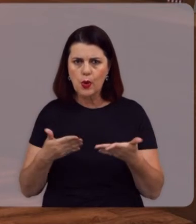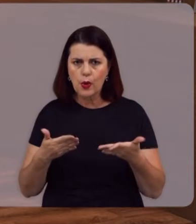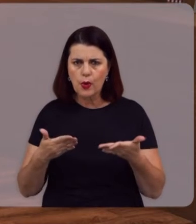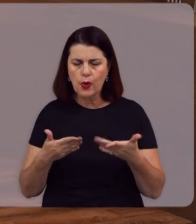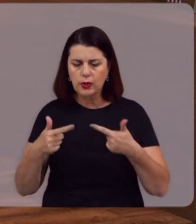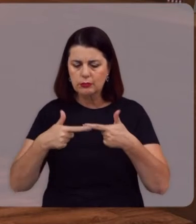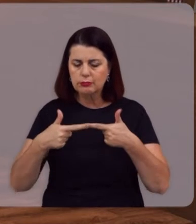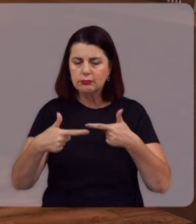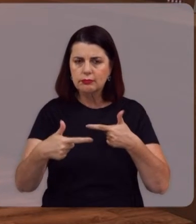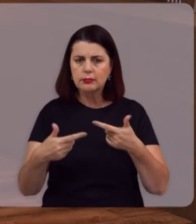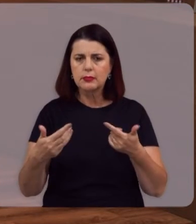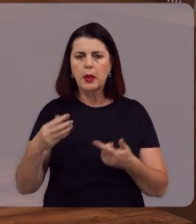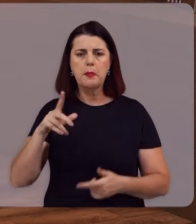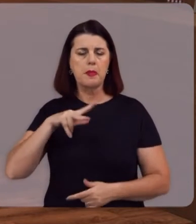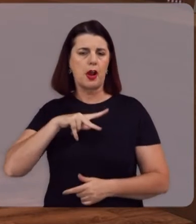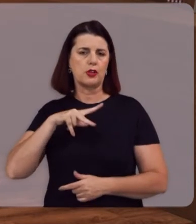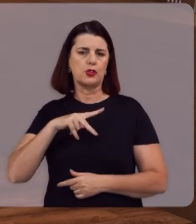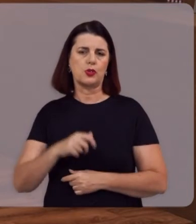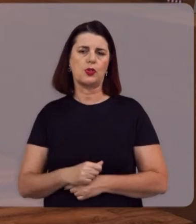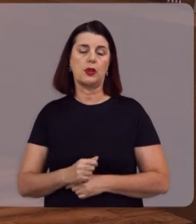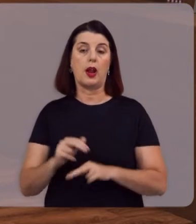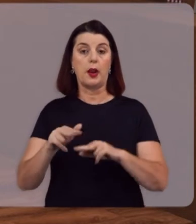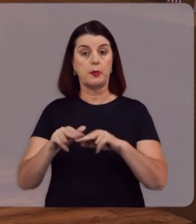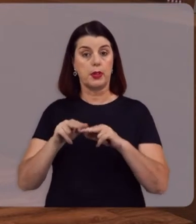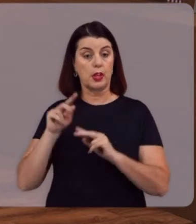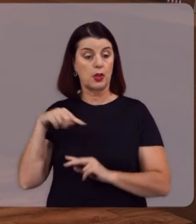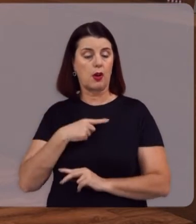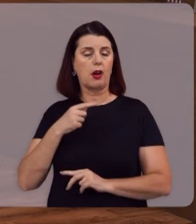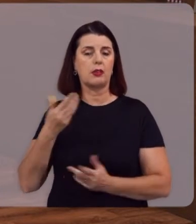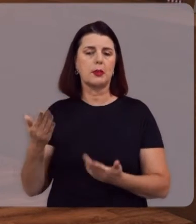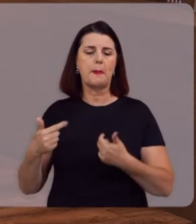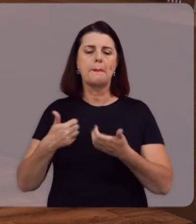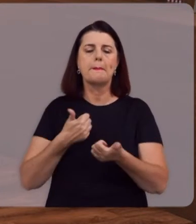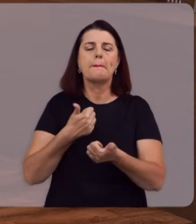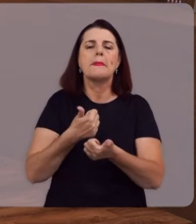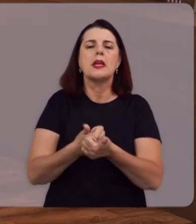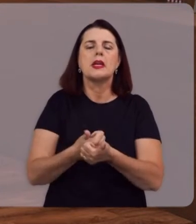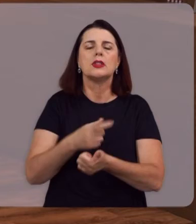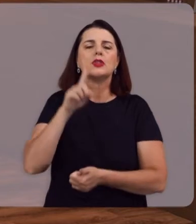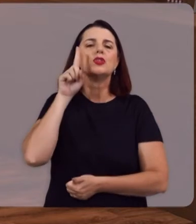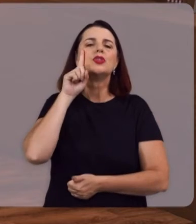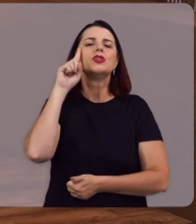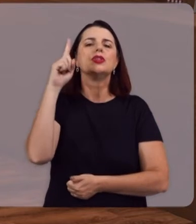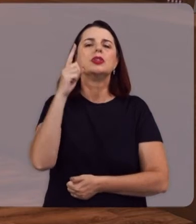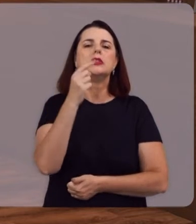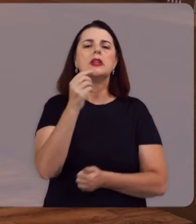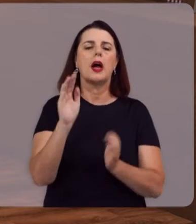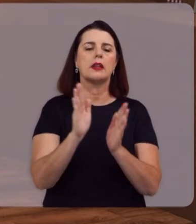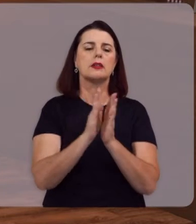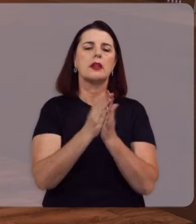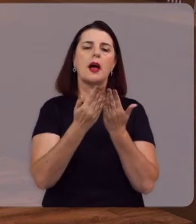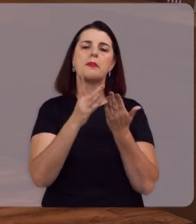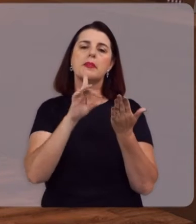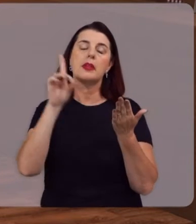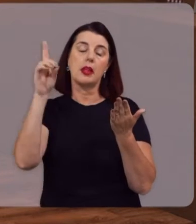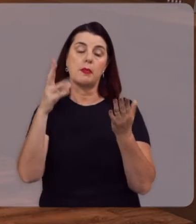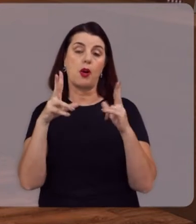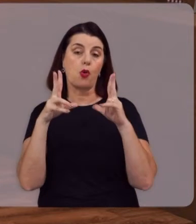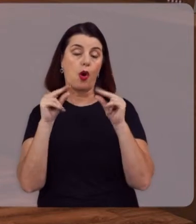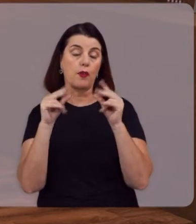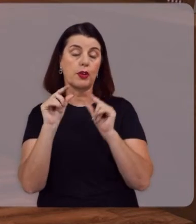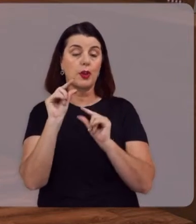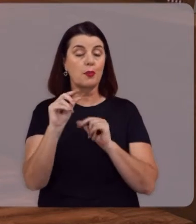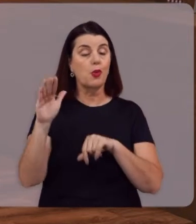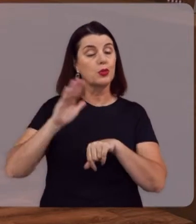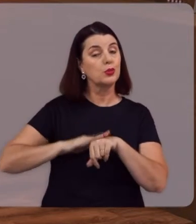Mais particularmente Por estarmos Na véspera Do dia da Bíblia Eu quero conversar Um pouco